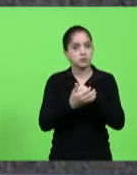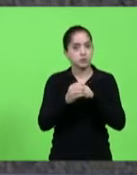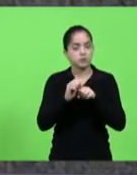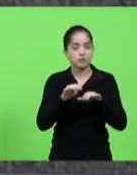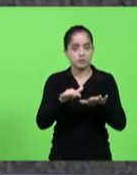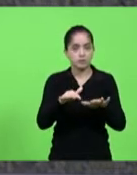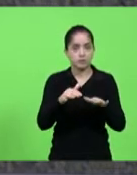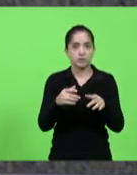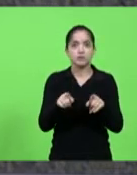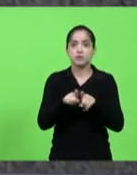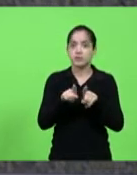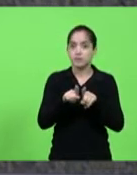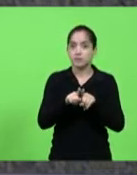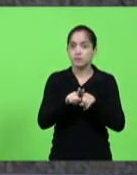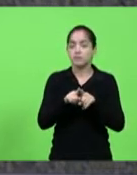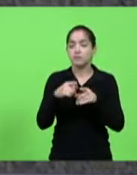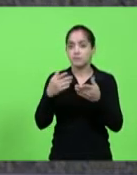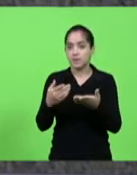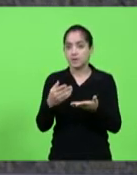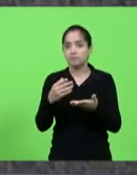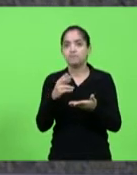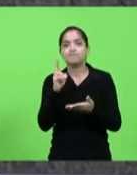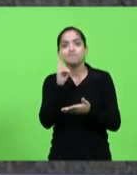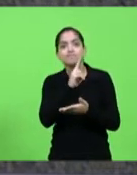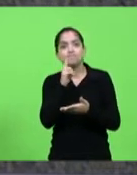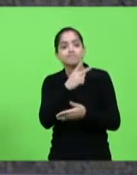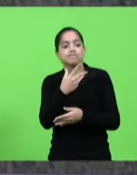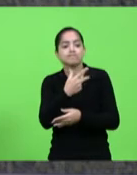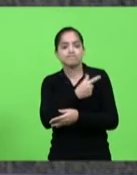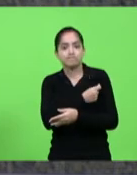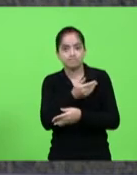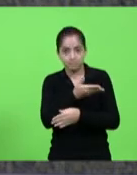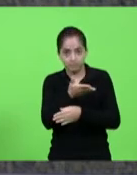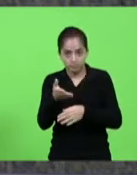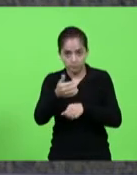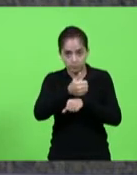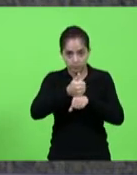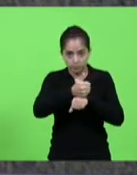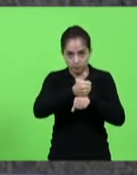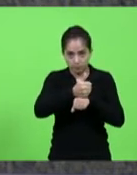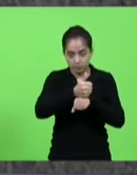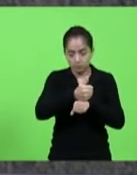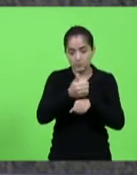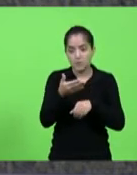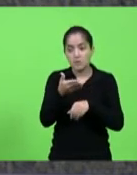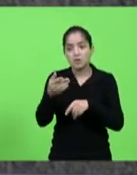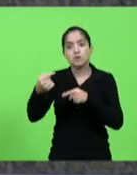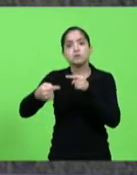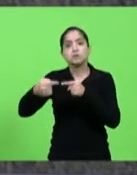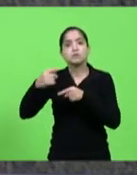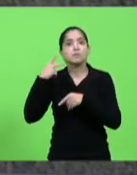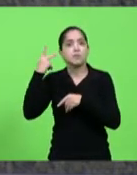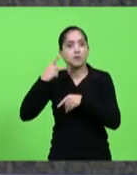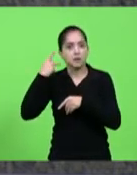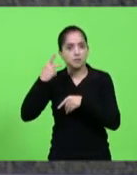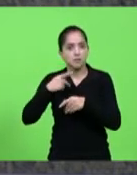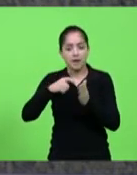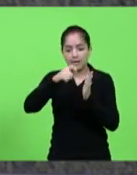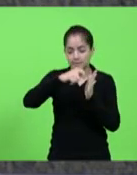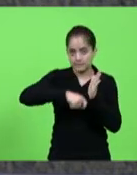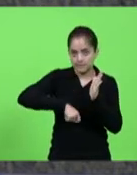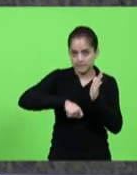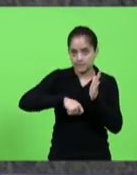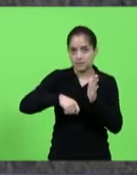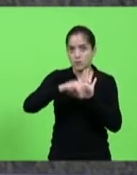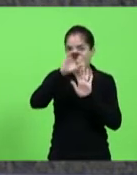essencialidade e da urgência da vacina desses profissionais, proponho que os parlamentares também assinem em conjunto um